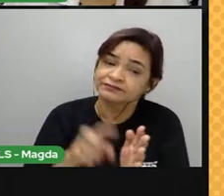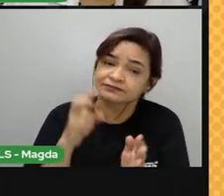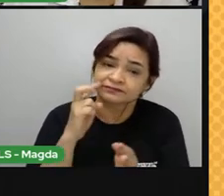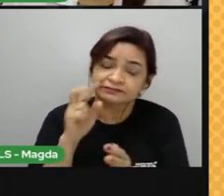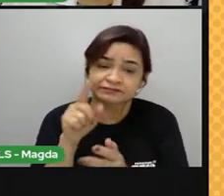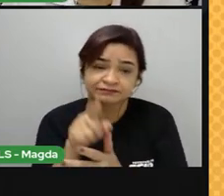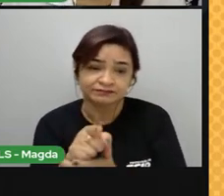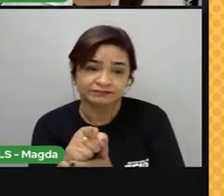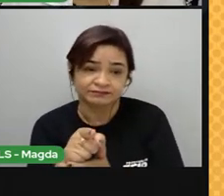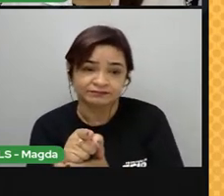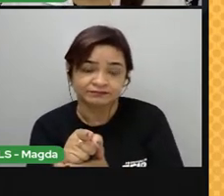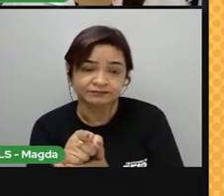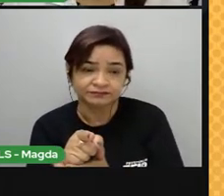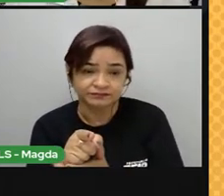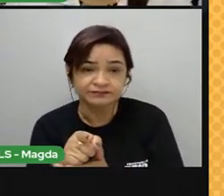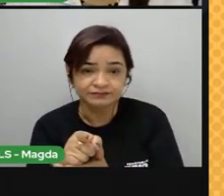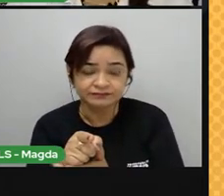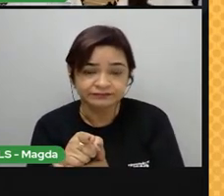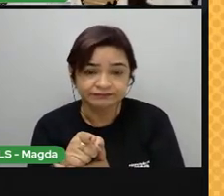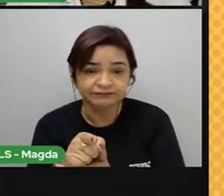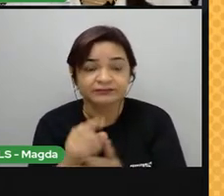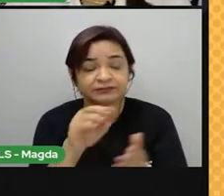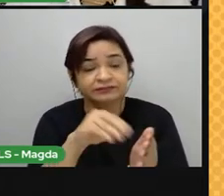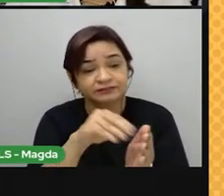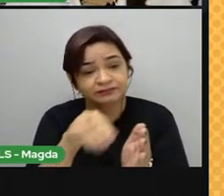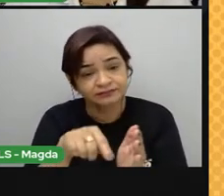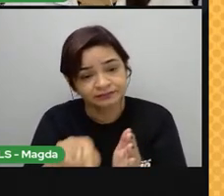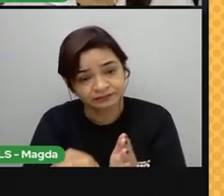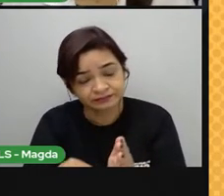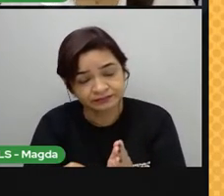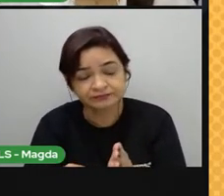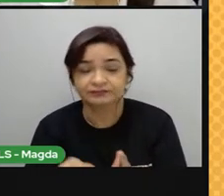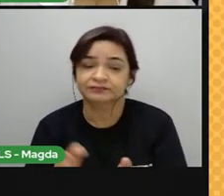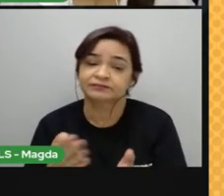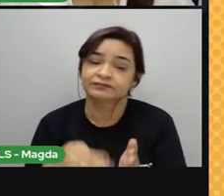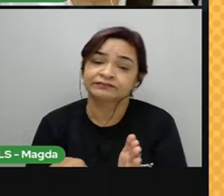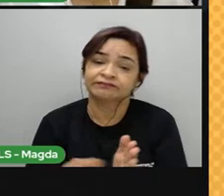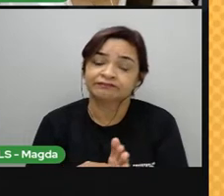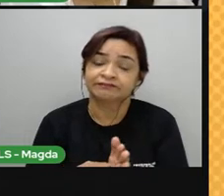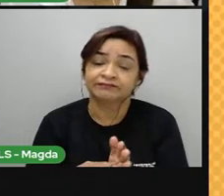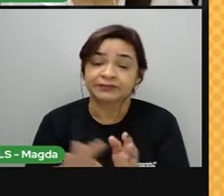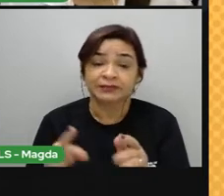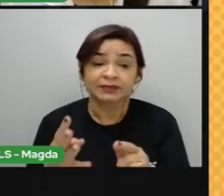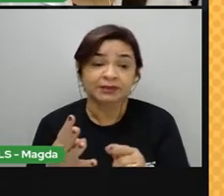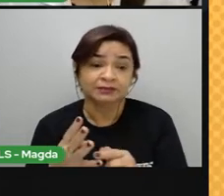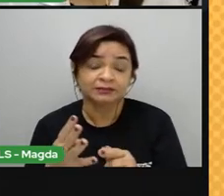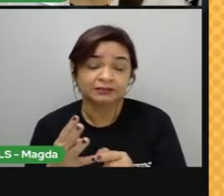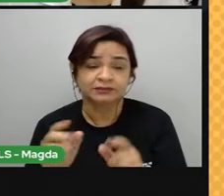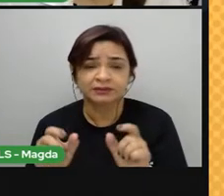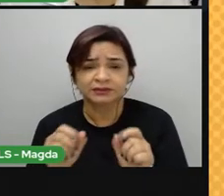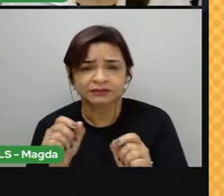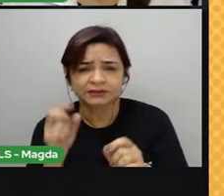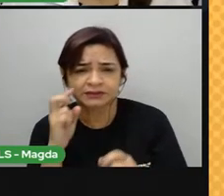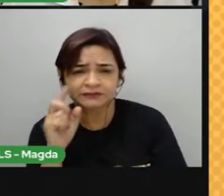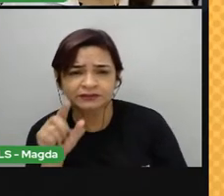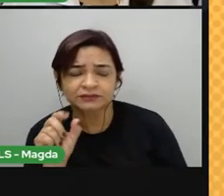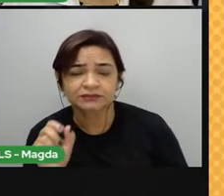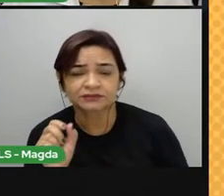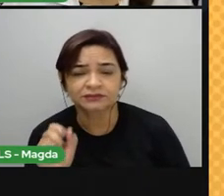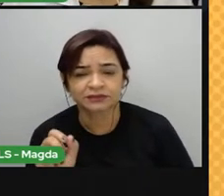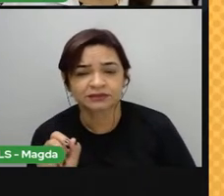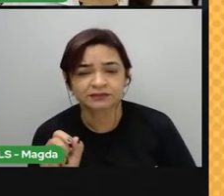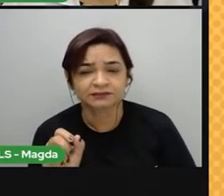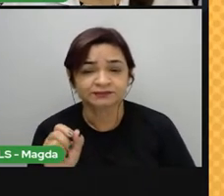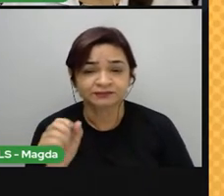oceânica fazendo isso, depositando esse sedimento no fundo. E aqui no número 4, a gente vê que, à